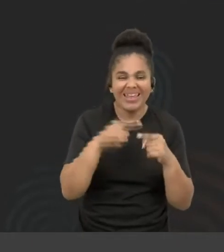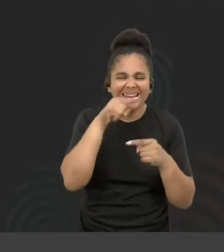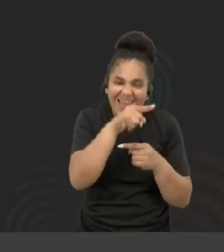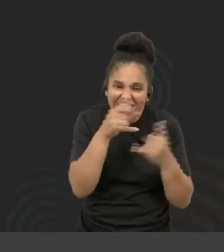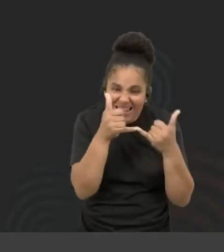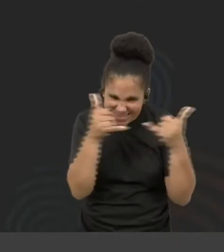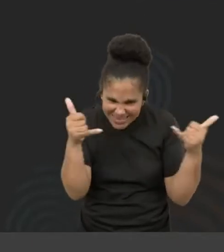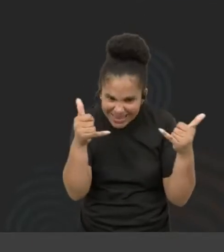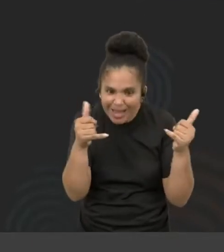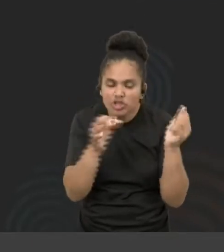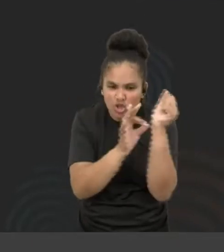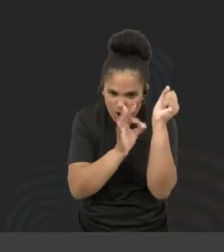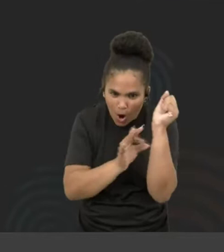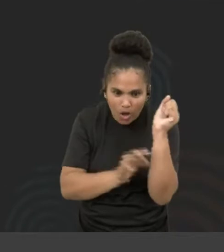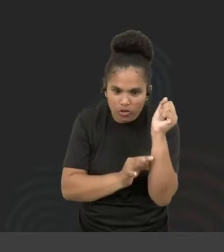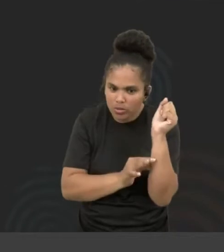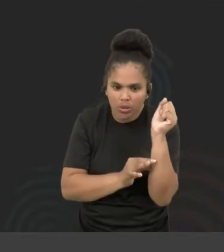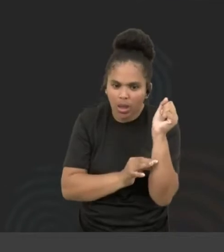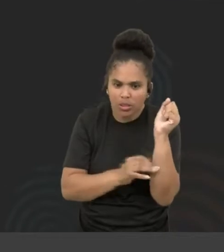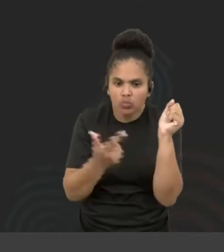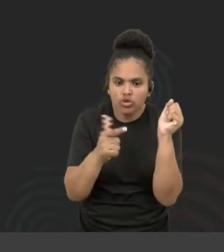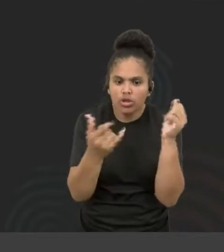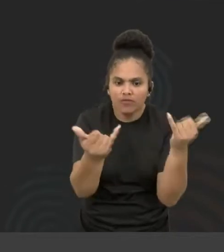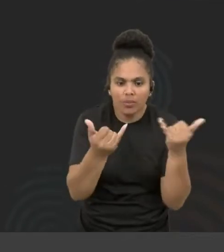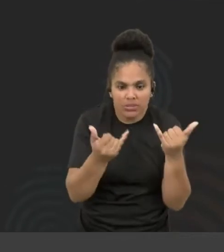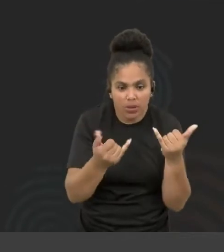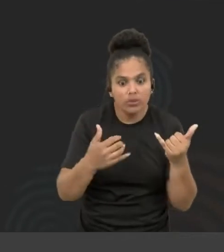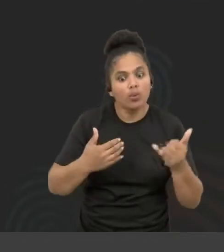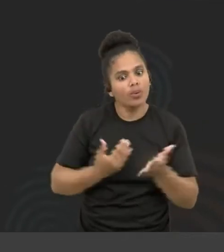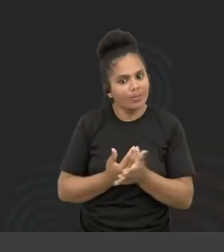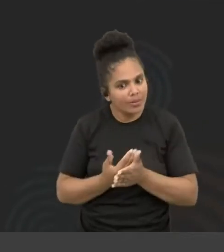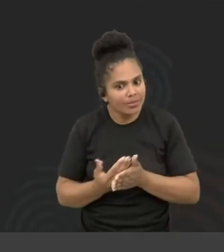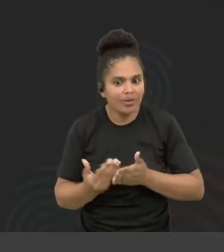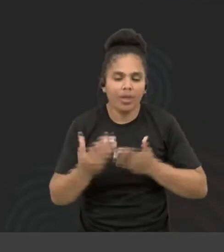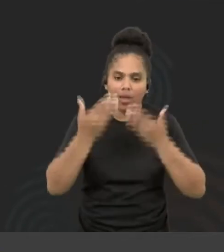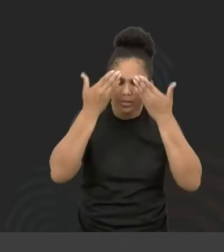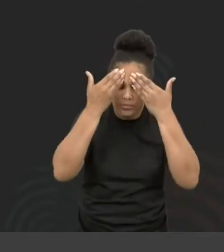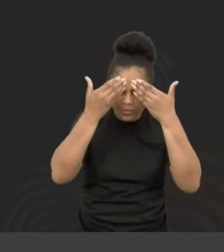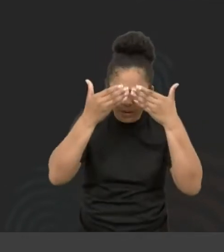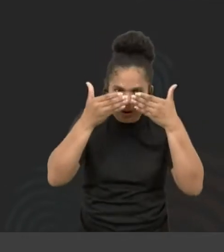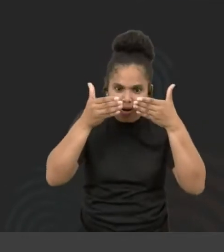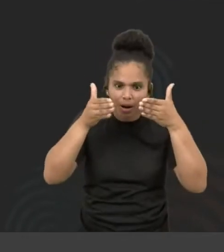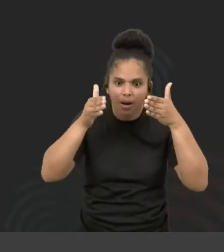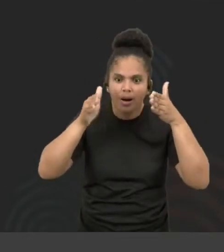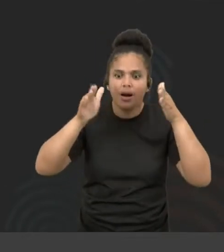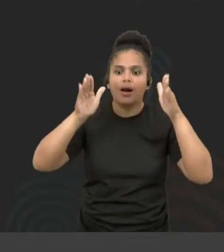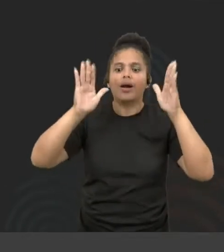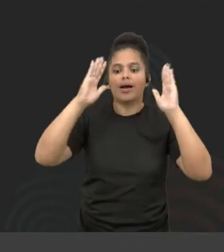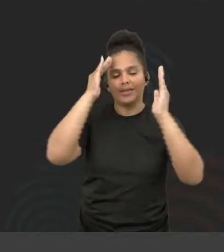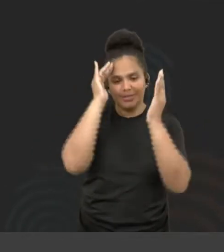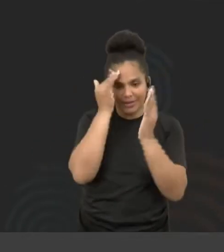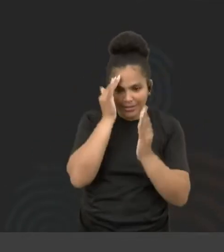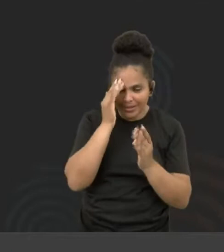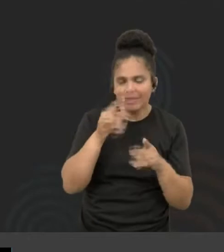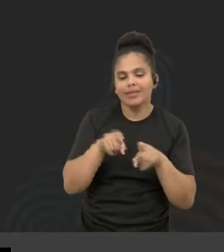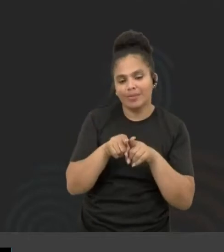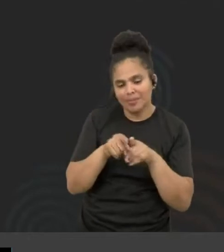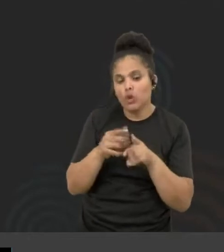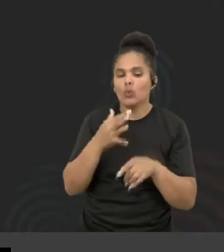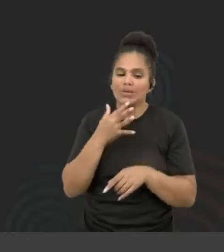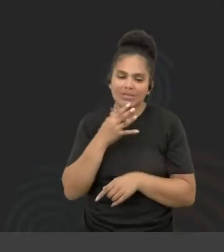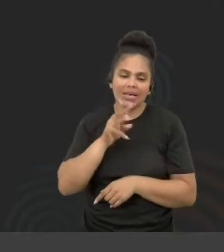a tecnologia assistiva que era botão. Fui entendendo várias coisas. Daí que eu fui conhecer a WCAG. Entendi que tinham